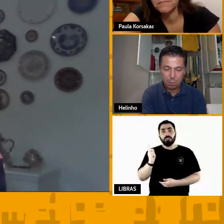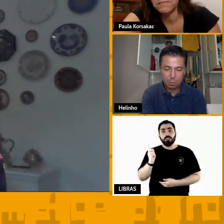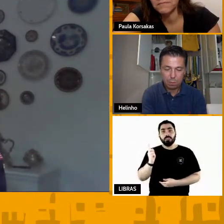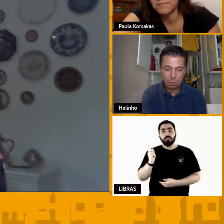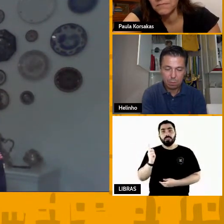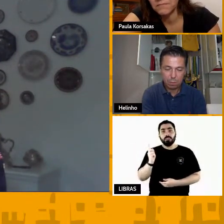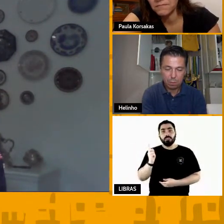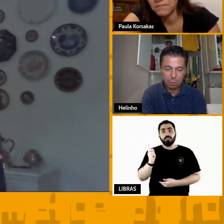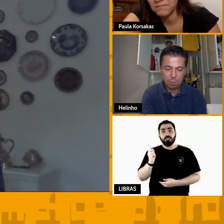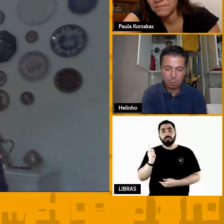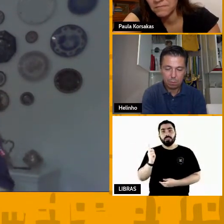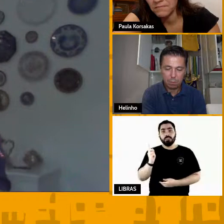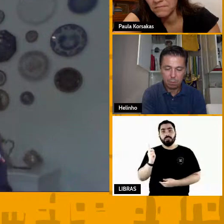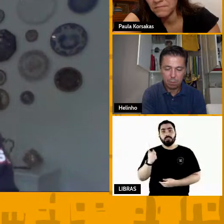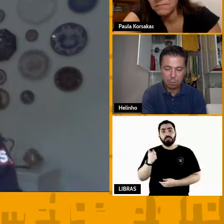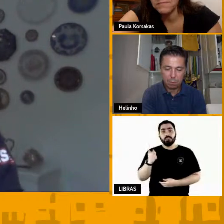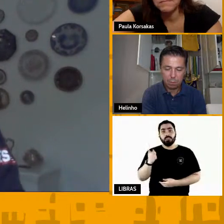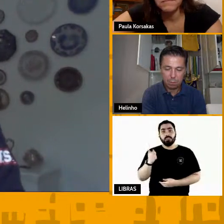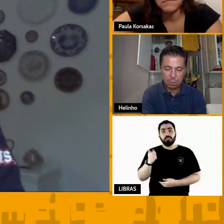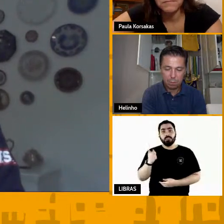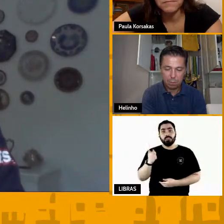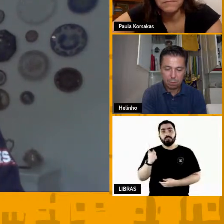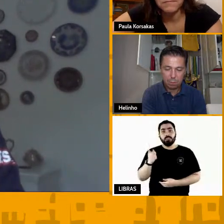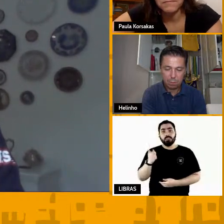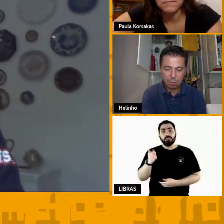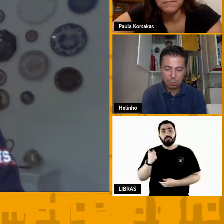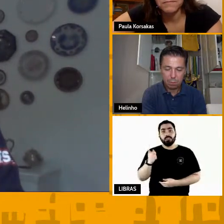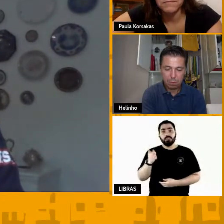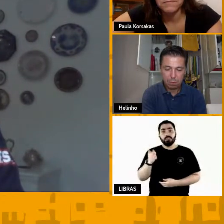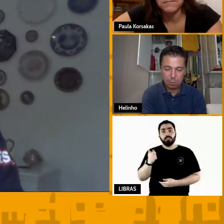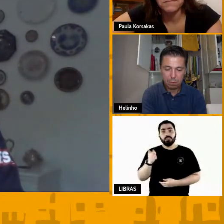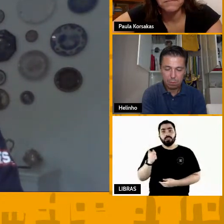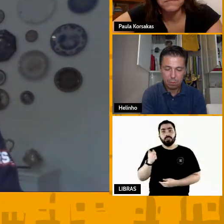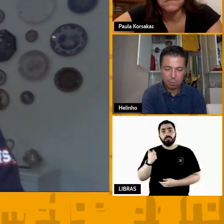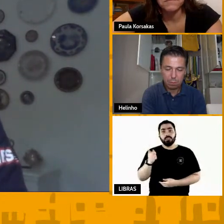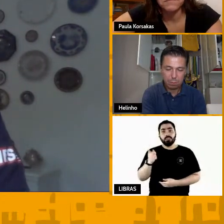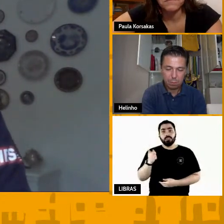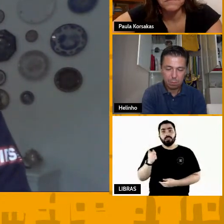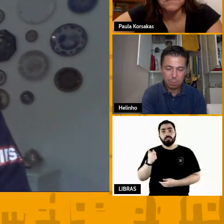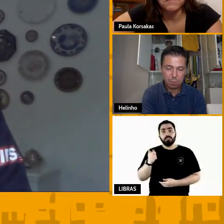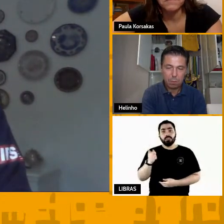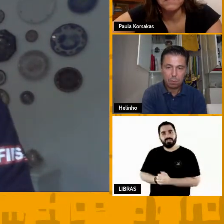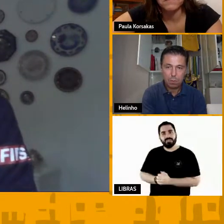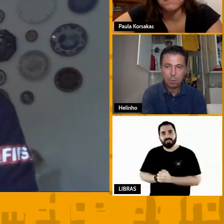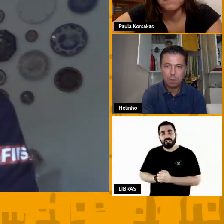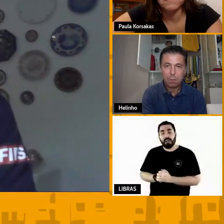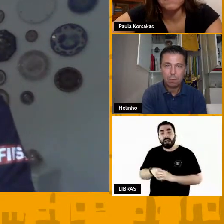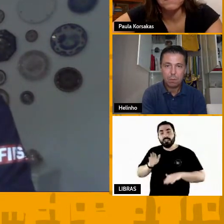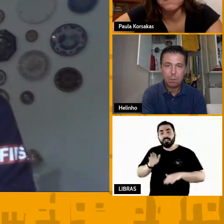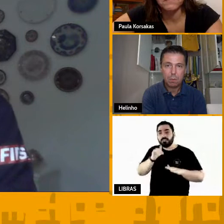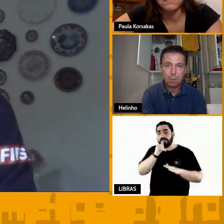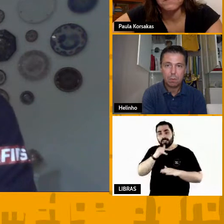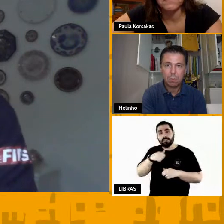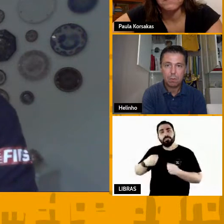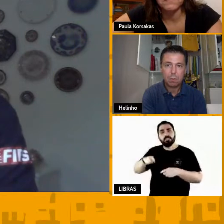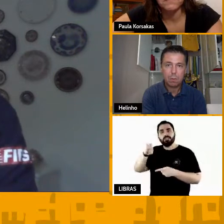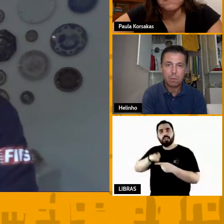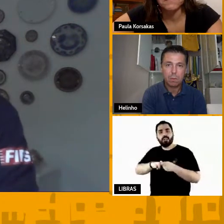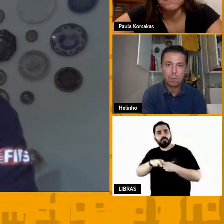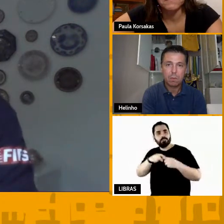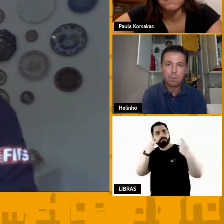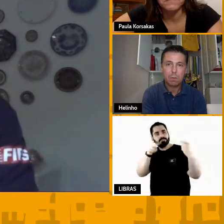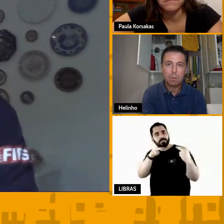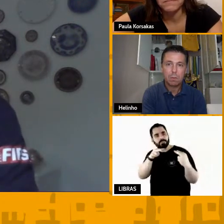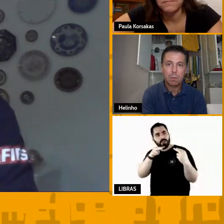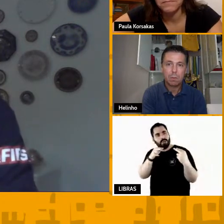quanto isso ainda às vezes não bate porque o atleta às vezes a gente tem que sentar nele e falar assim deixa eu te falar uma coisa você